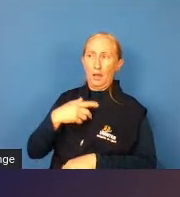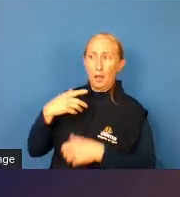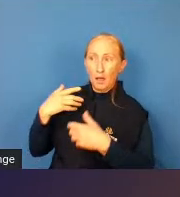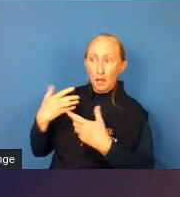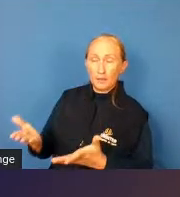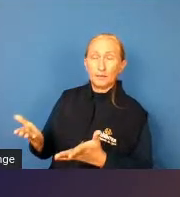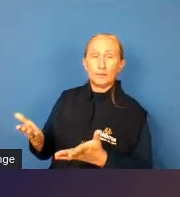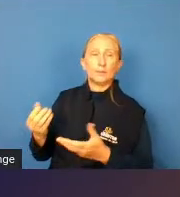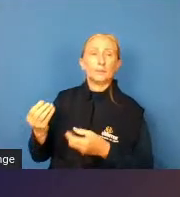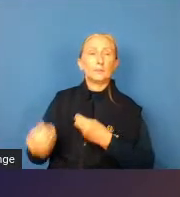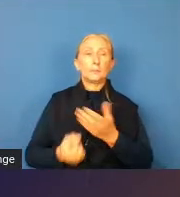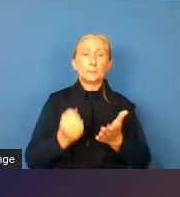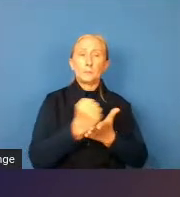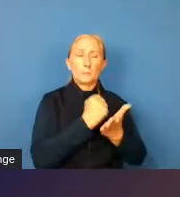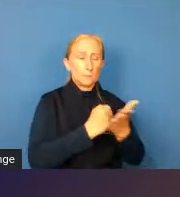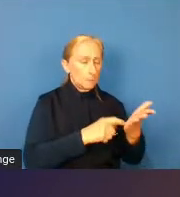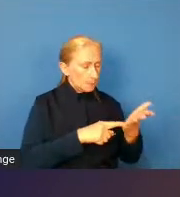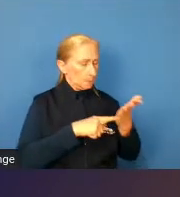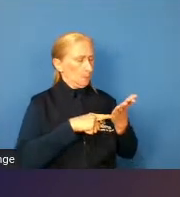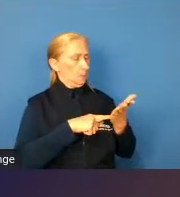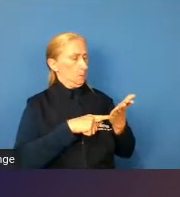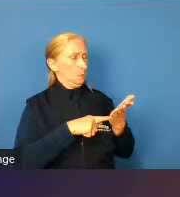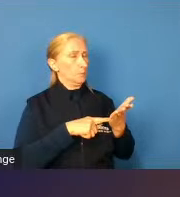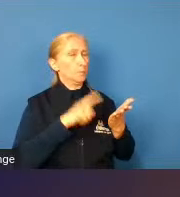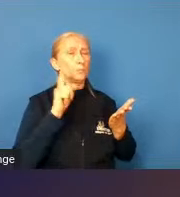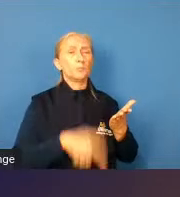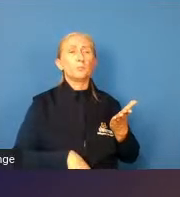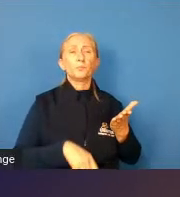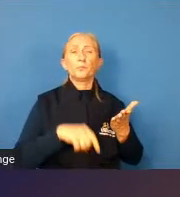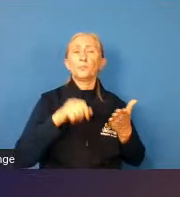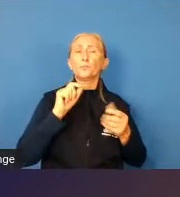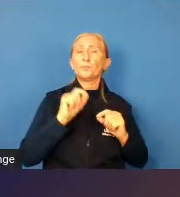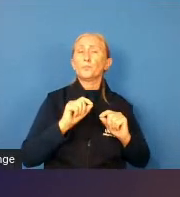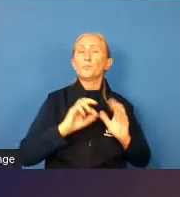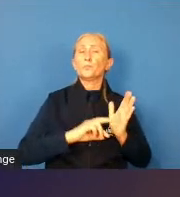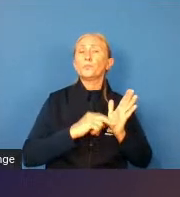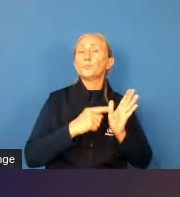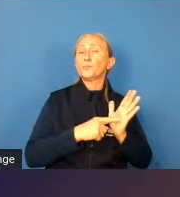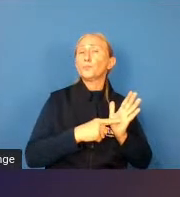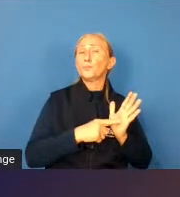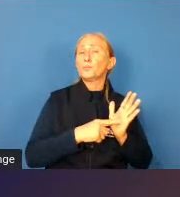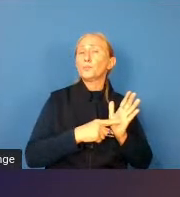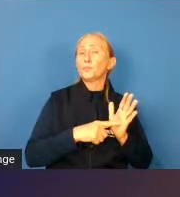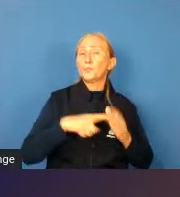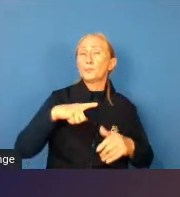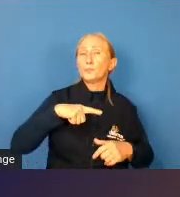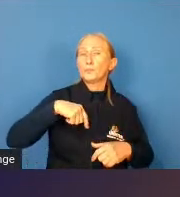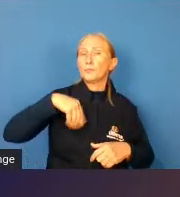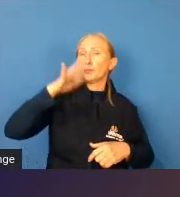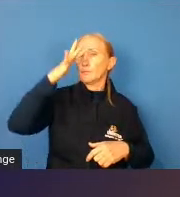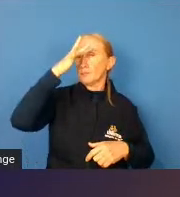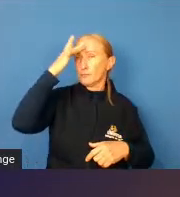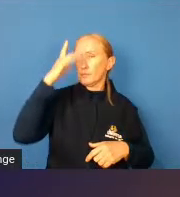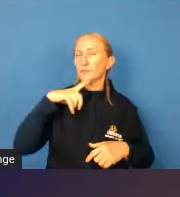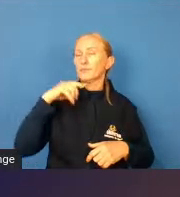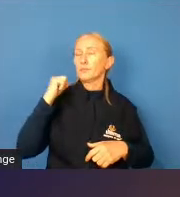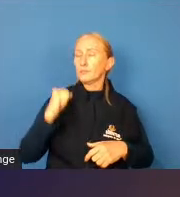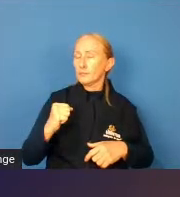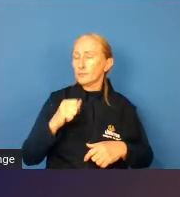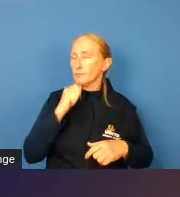E no documento também aponta uma grande subnotificação. Isso quer dizer que há mais pessoas ainda que foram mortas